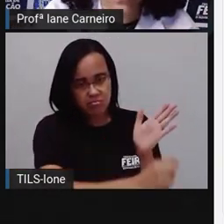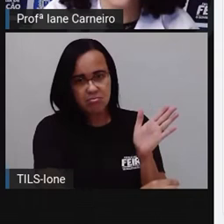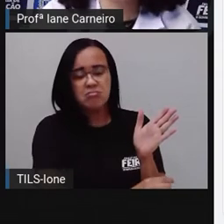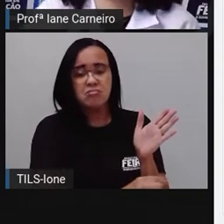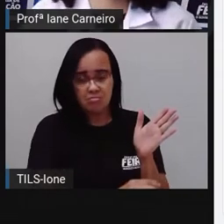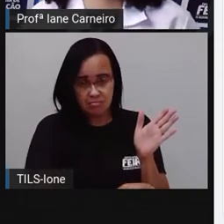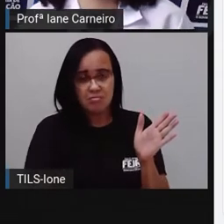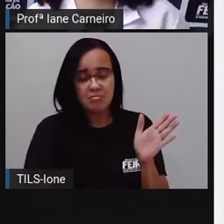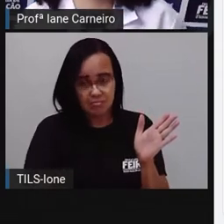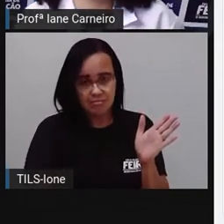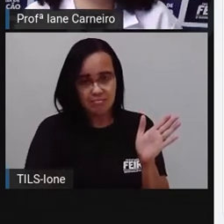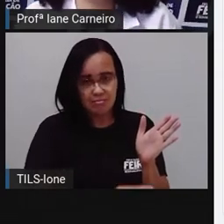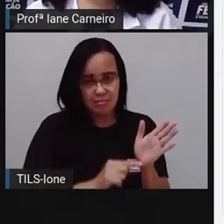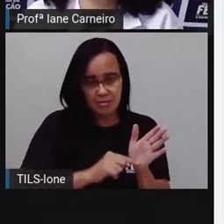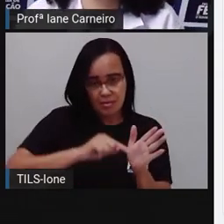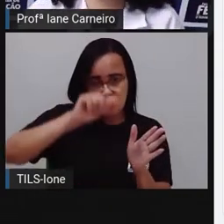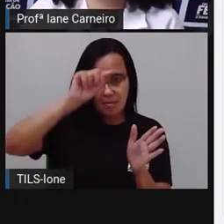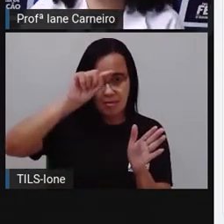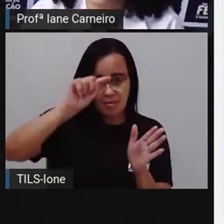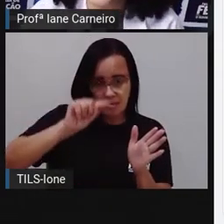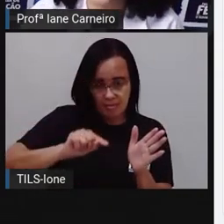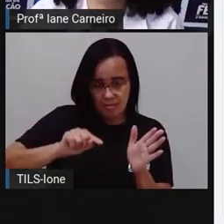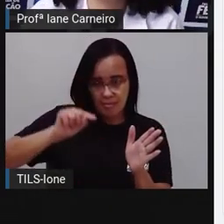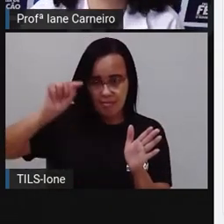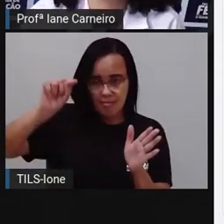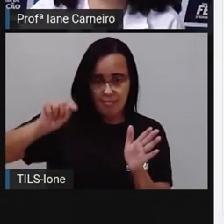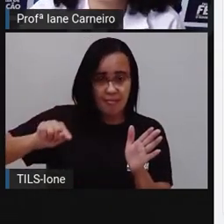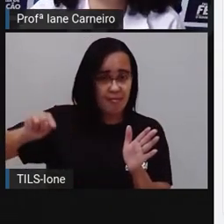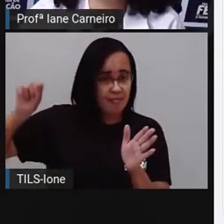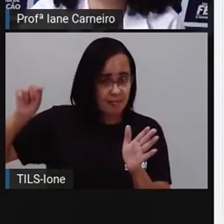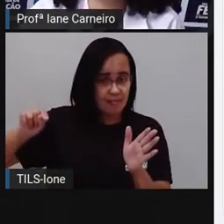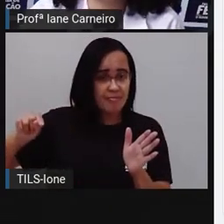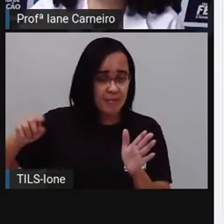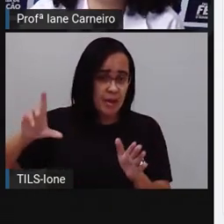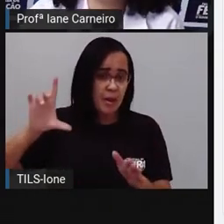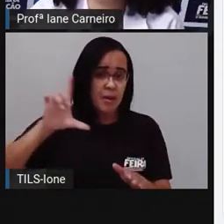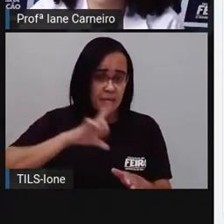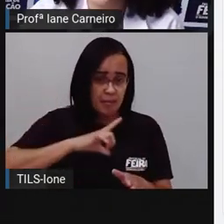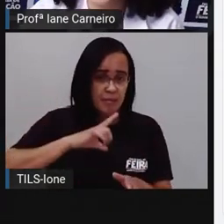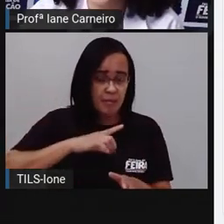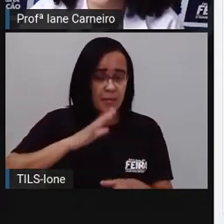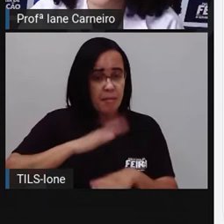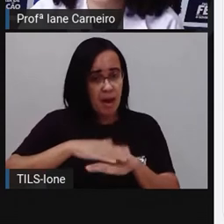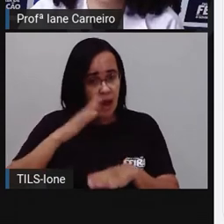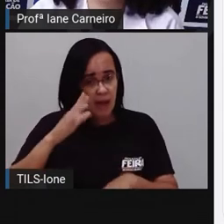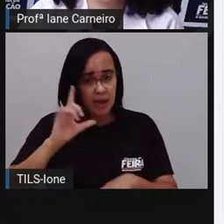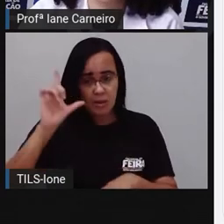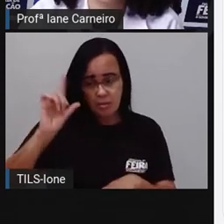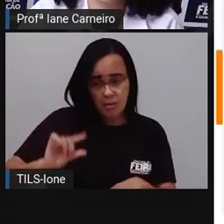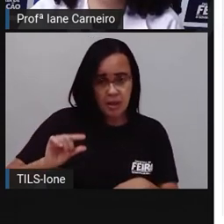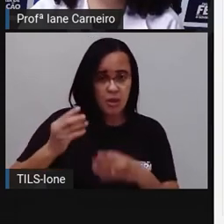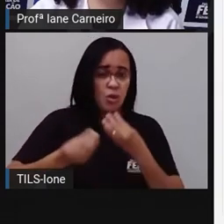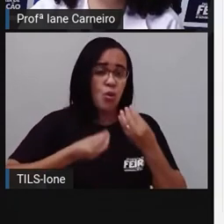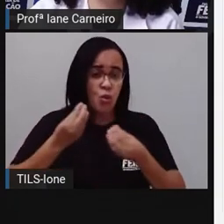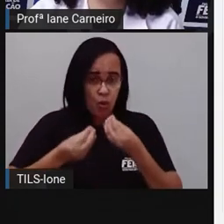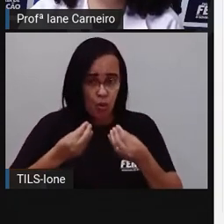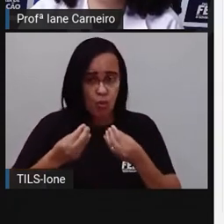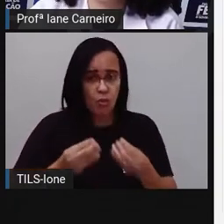gostamos, tá bom? Pronto. Aqui estão as mesmas cores, ó, que nós vimos